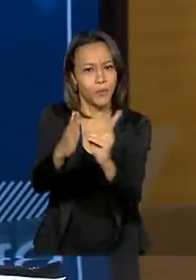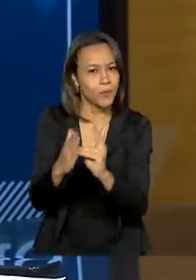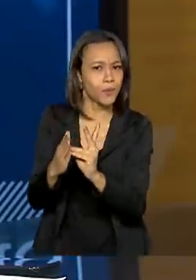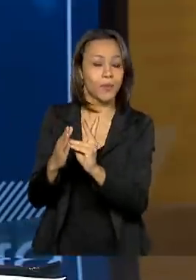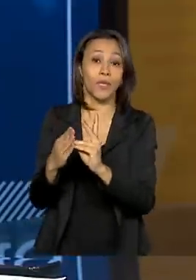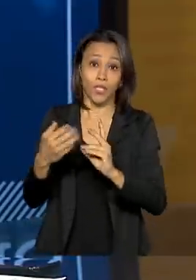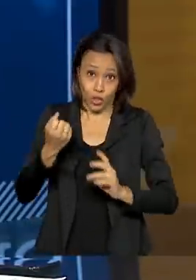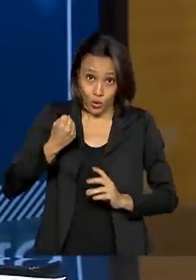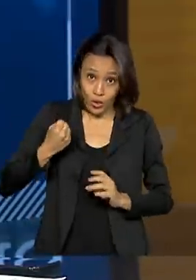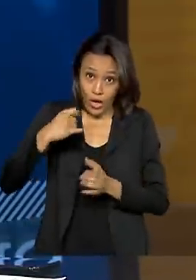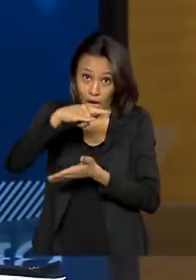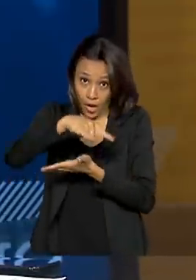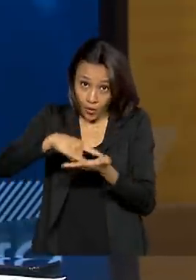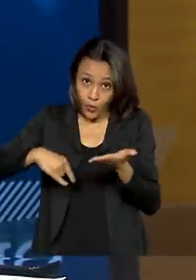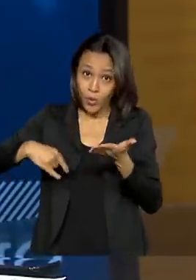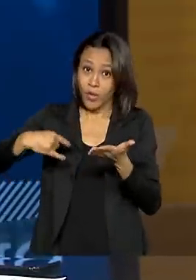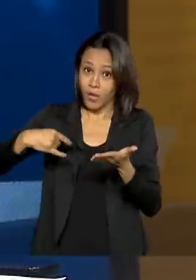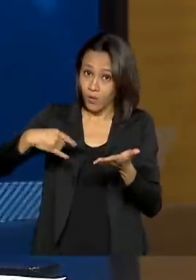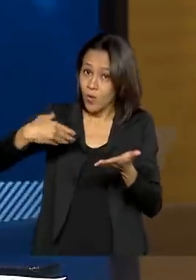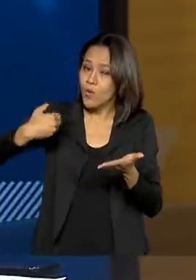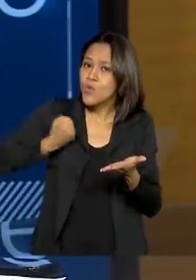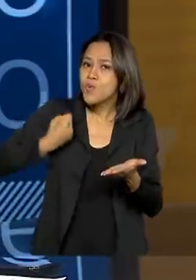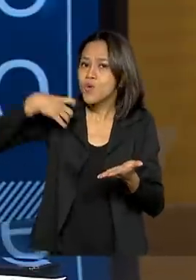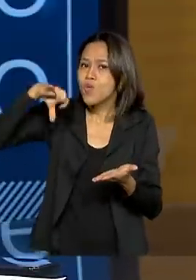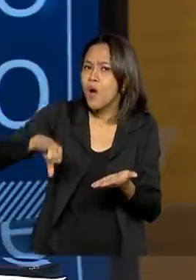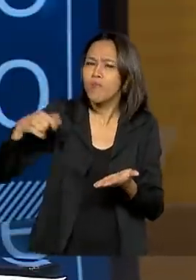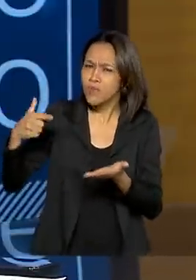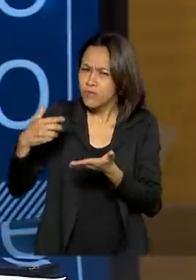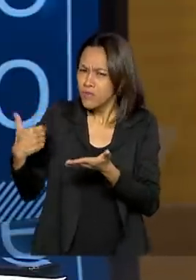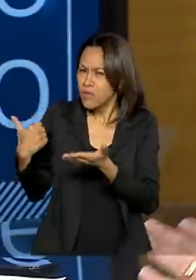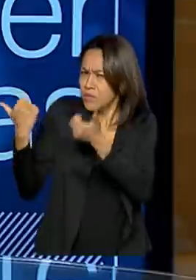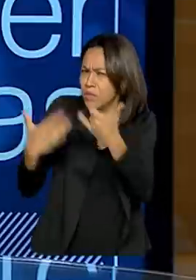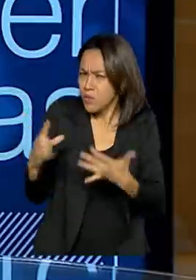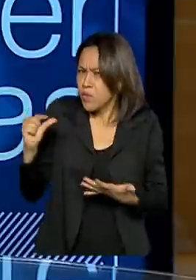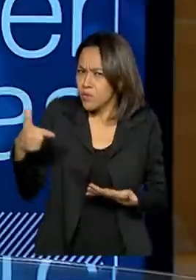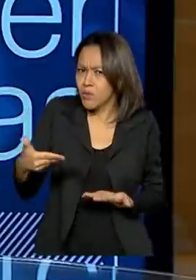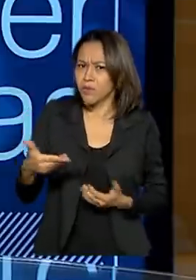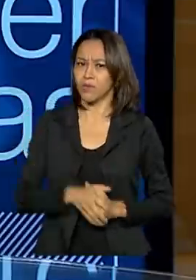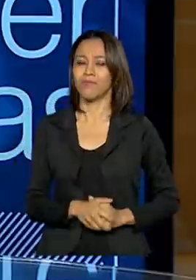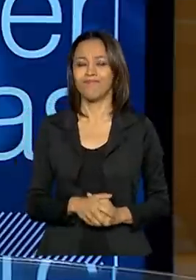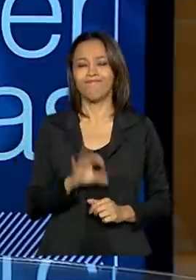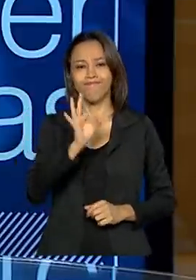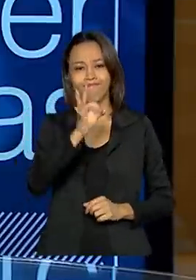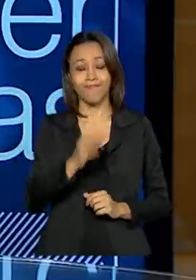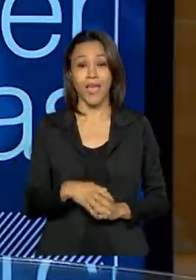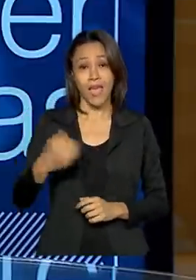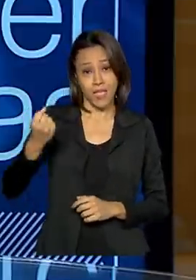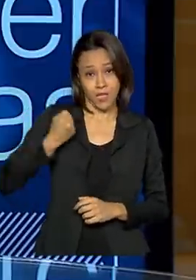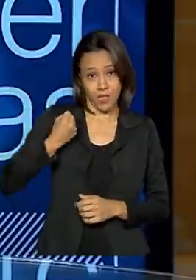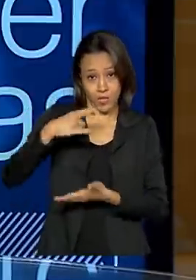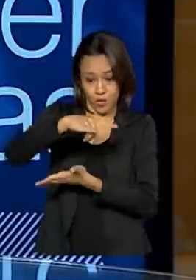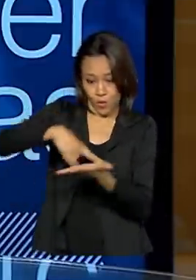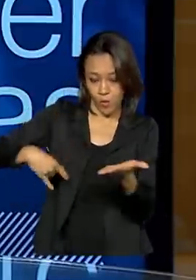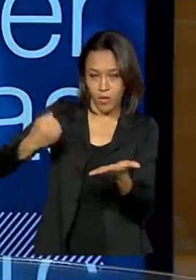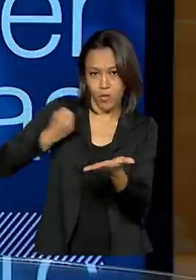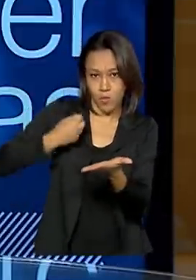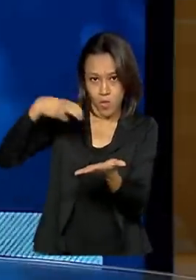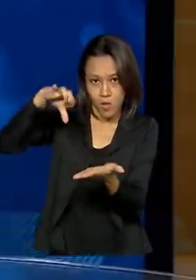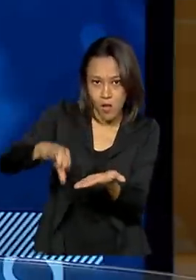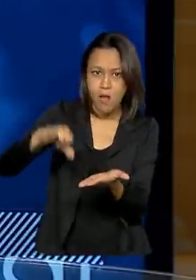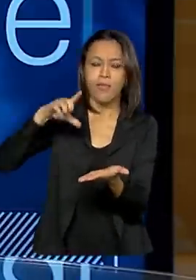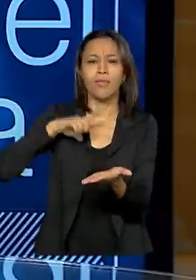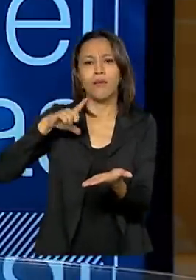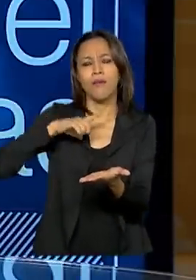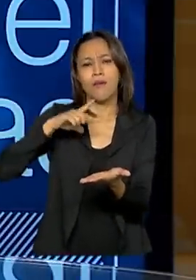número 9. Eu queria que o senhor falasse um pouquinho dela para o nosso telespectador. Perfeito. A instrução normativa número 9, referendada por